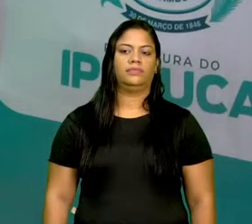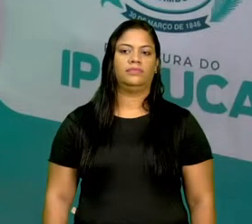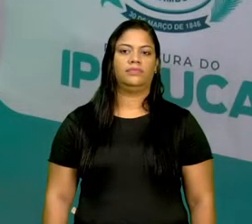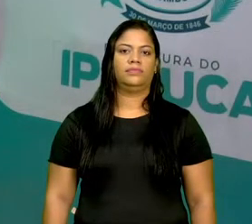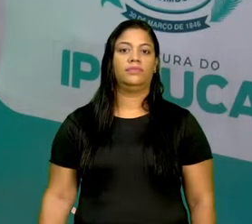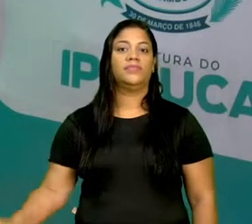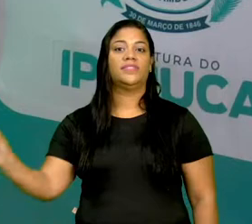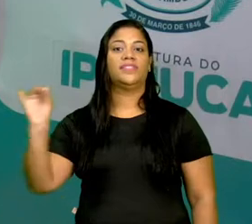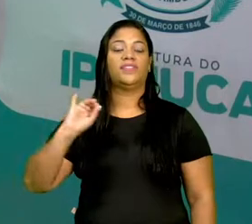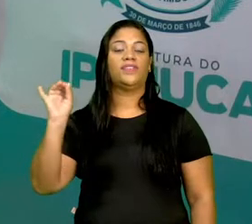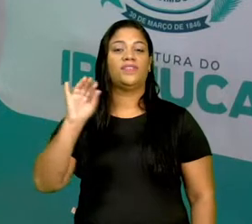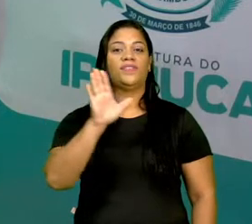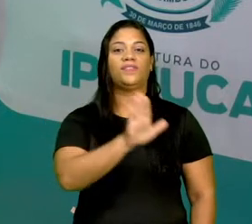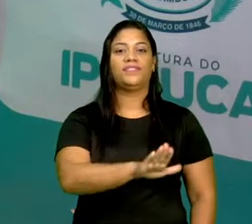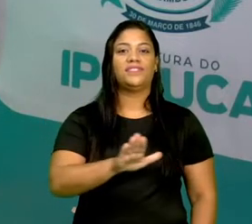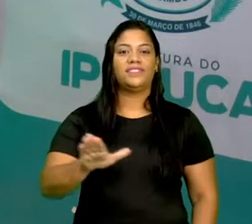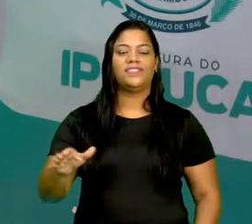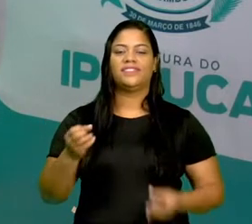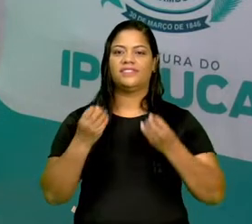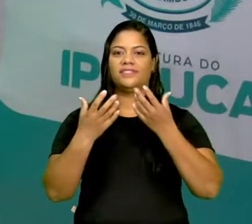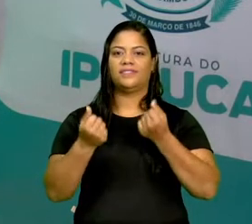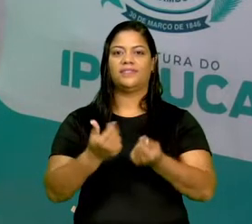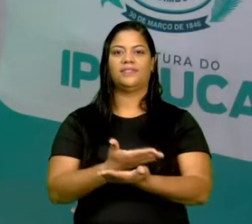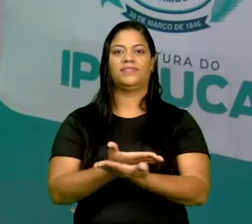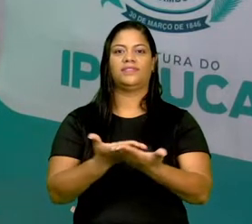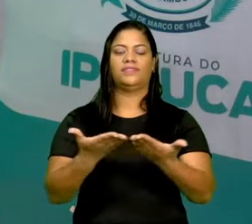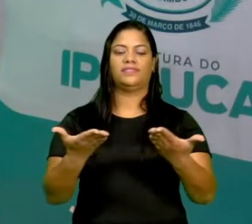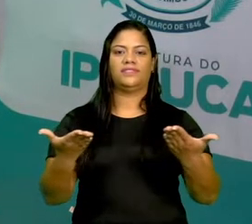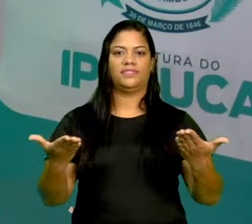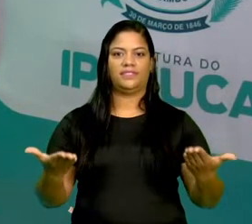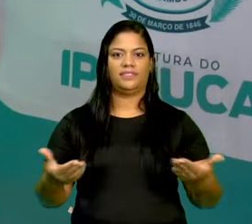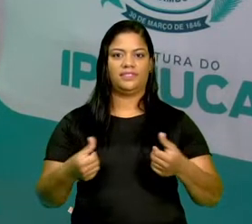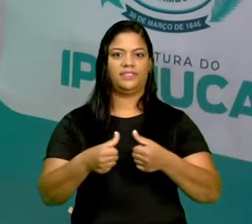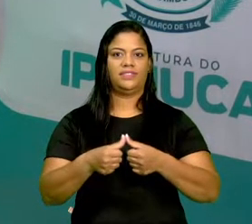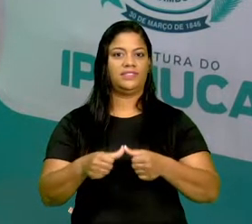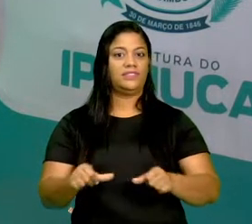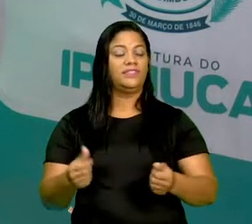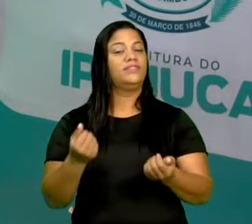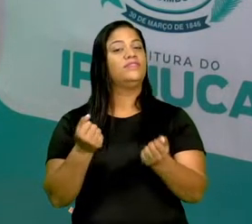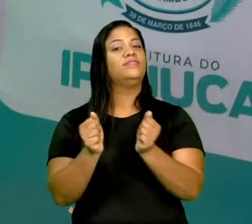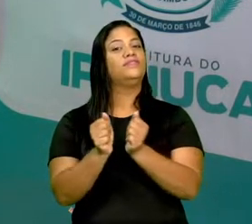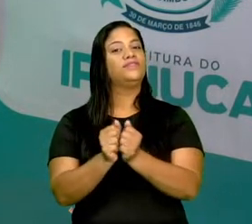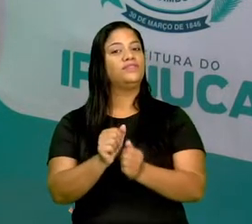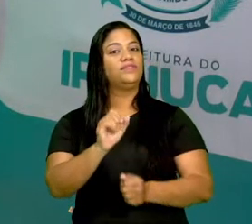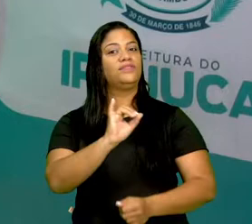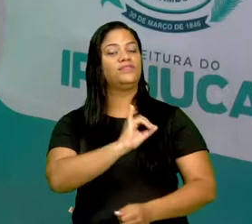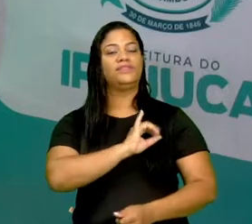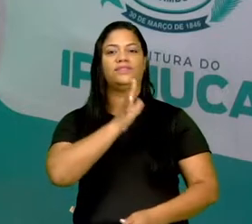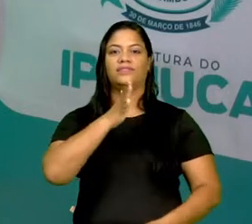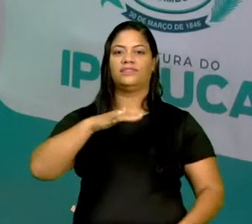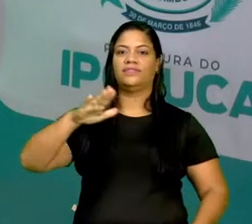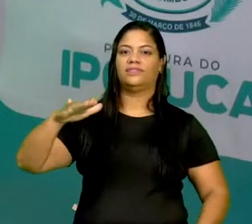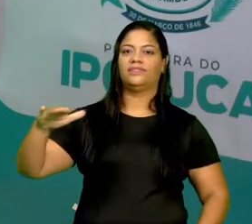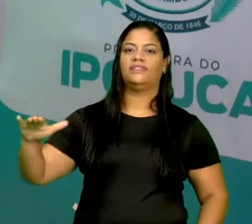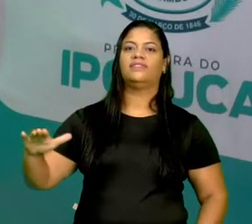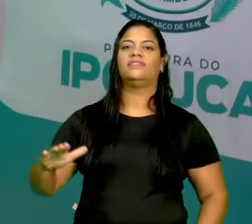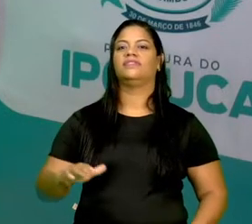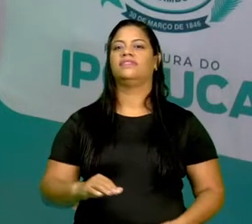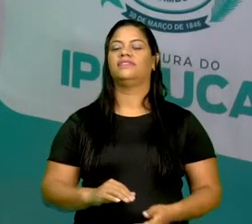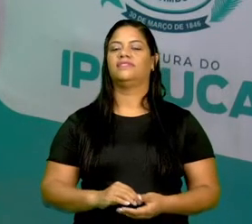Olá, crianças! Tudo bem com vocês? Estamos em mais uma aula do projeto Educa e Pojuca.